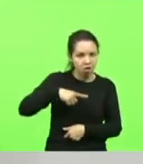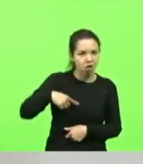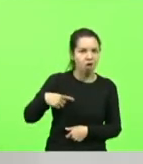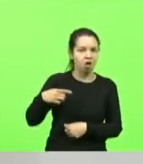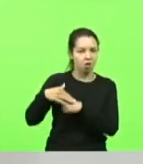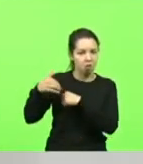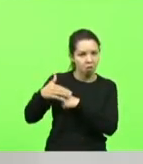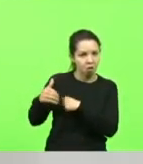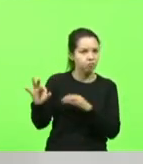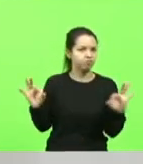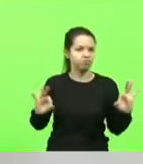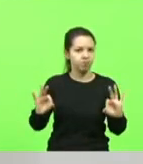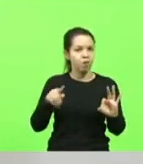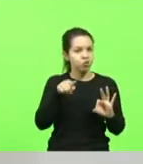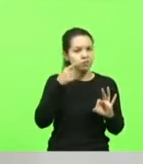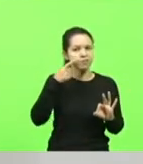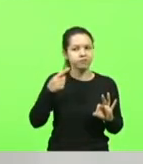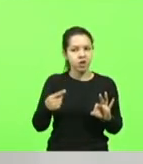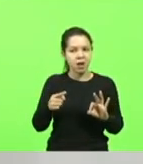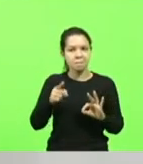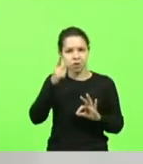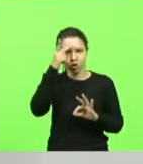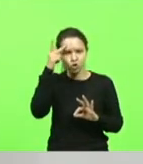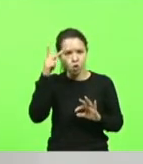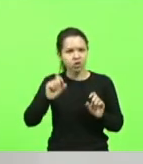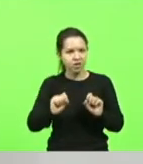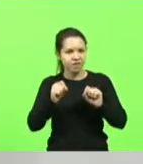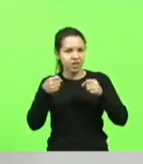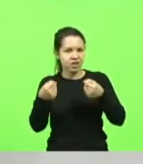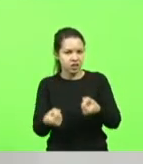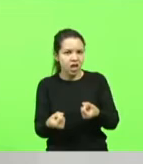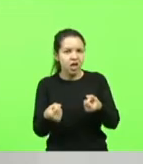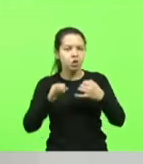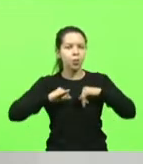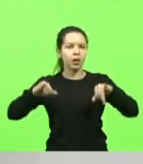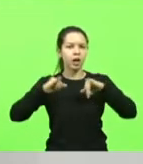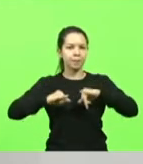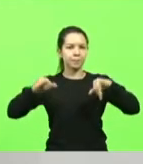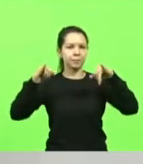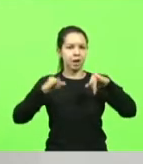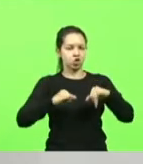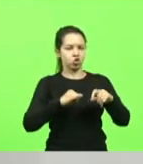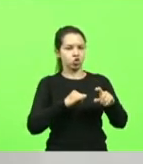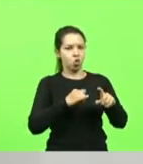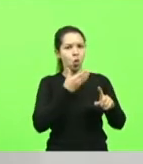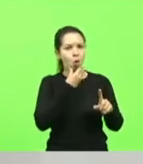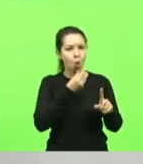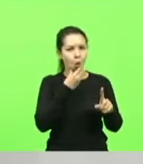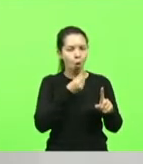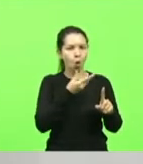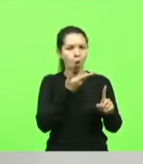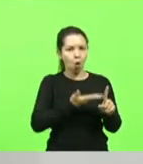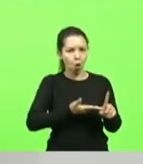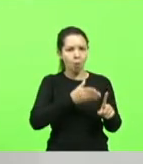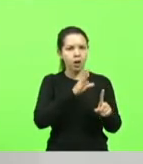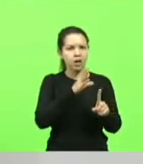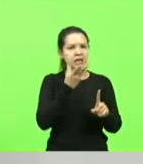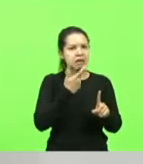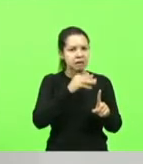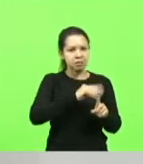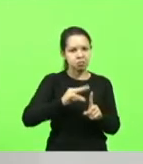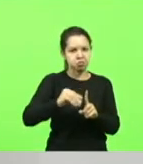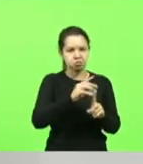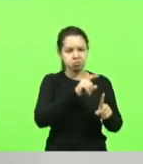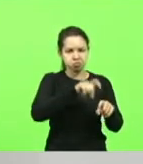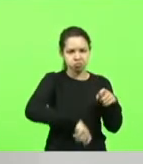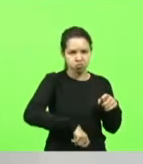defendendo, publicamente um pedófilo, se você não considera um sujeito desse seu inimigo, porque você tem